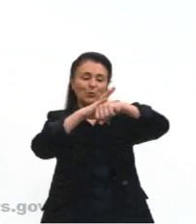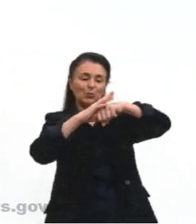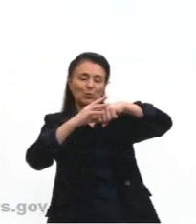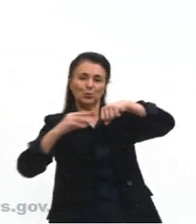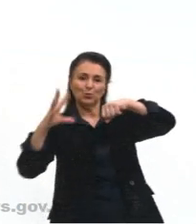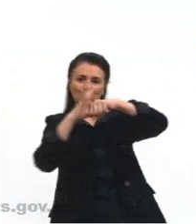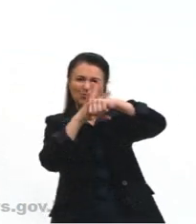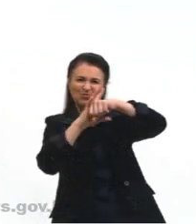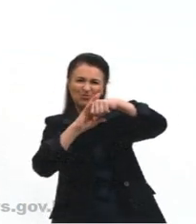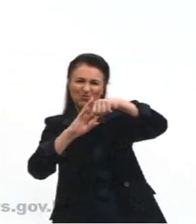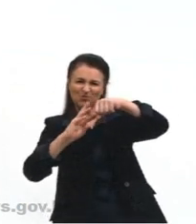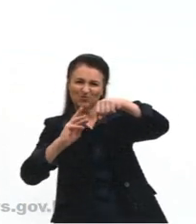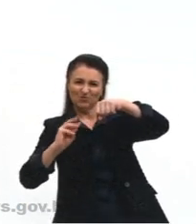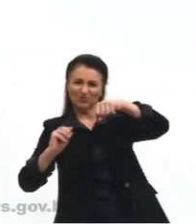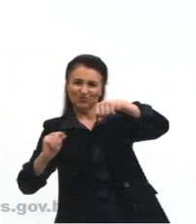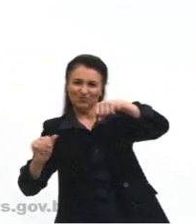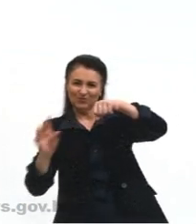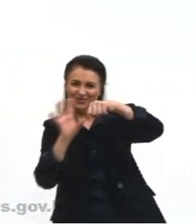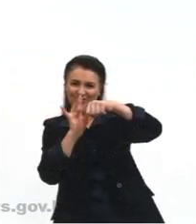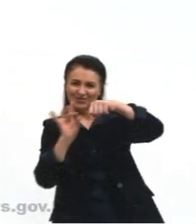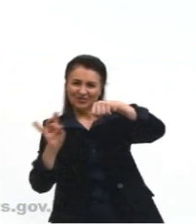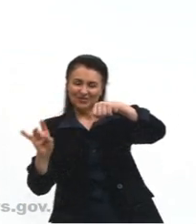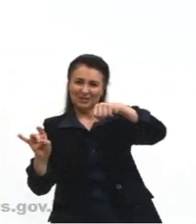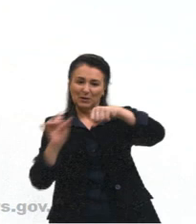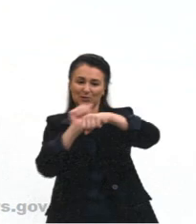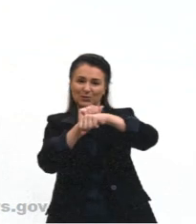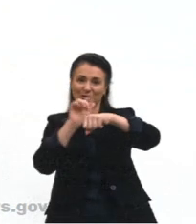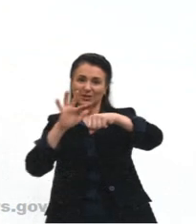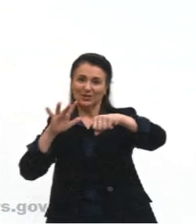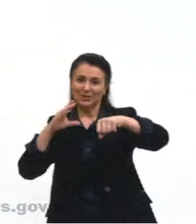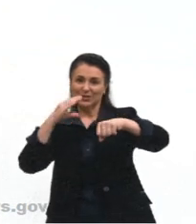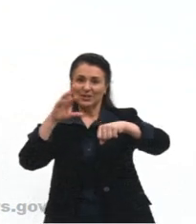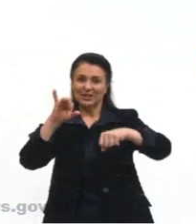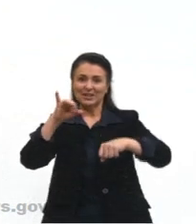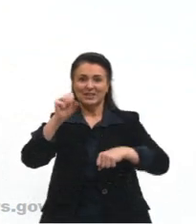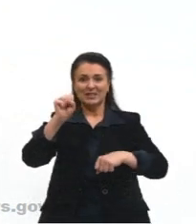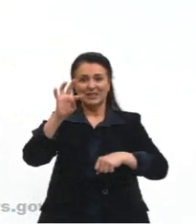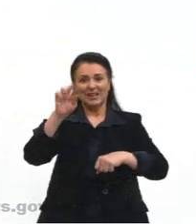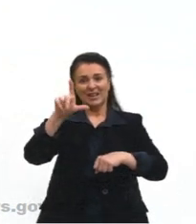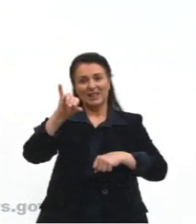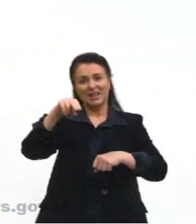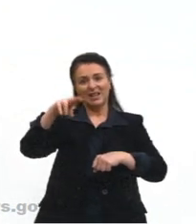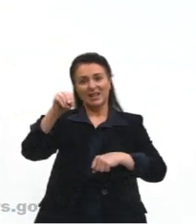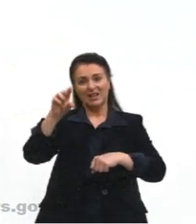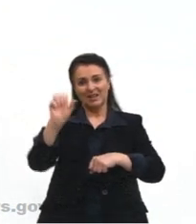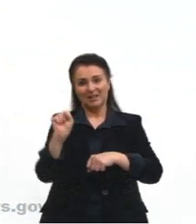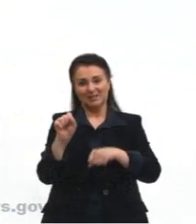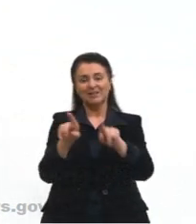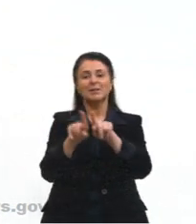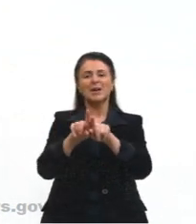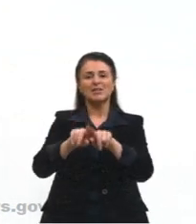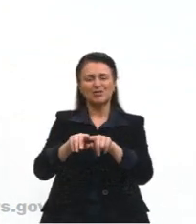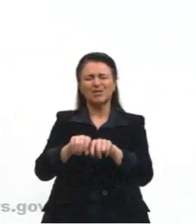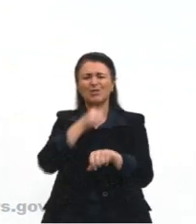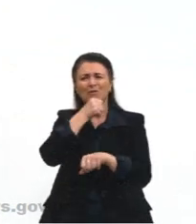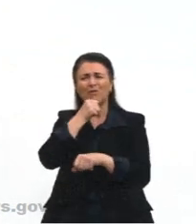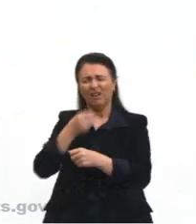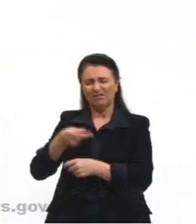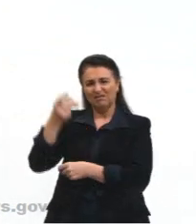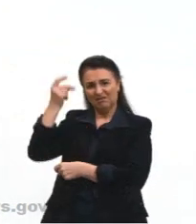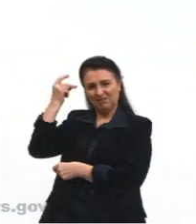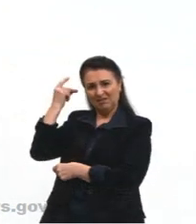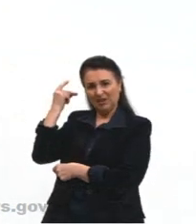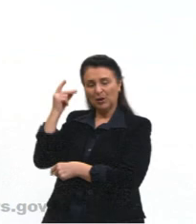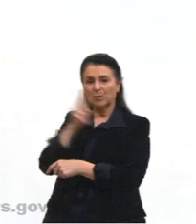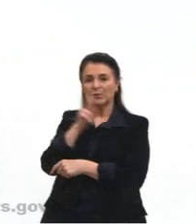maciços cristalinos ou maciços antigos, tá? E aqui, ó, eu mostro para vocês as duas imagens,